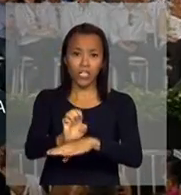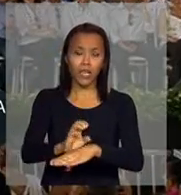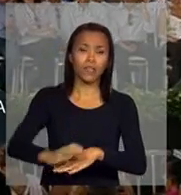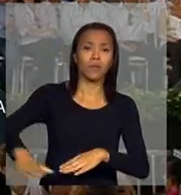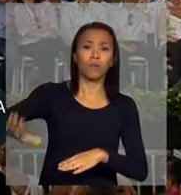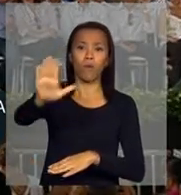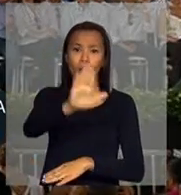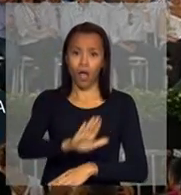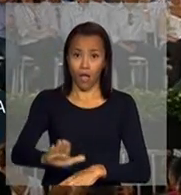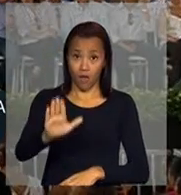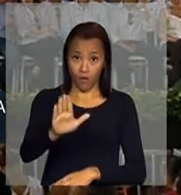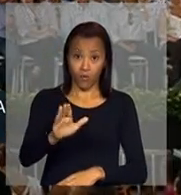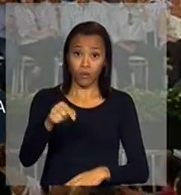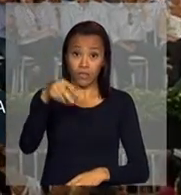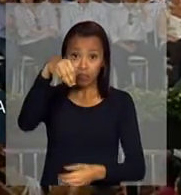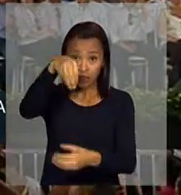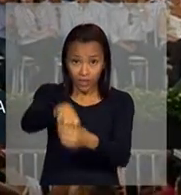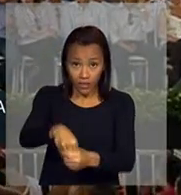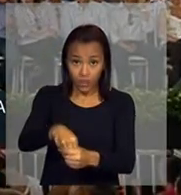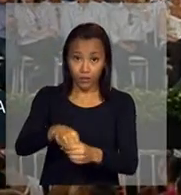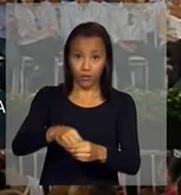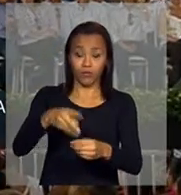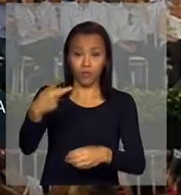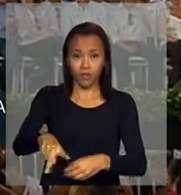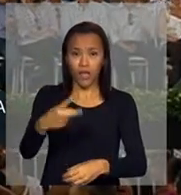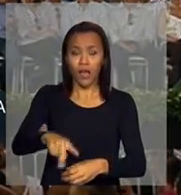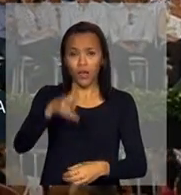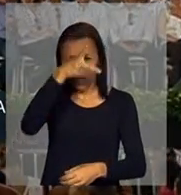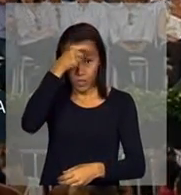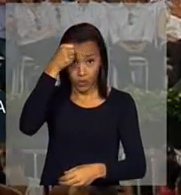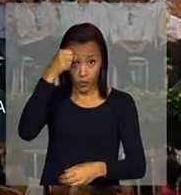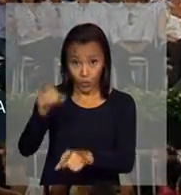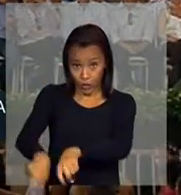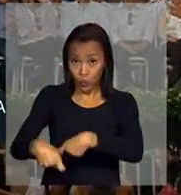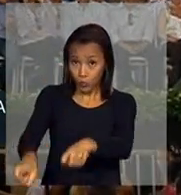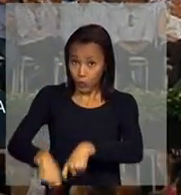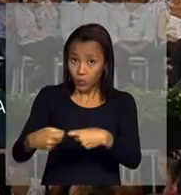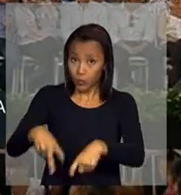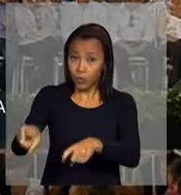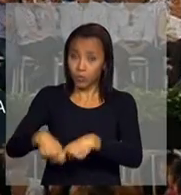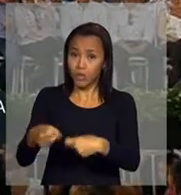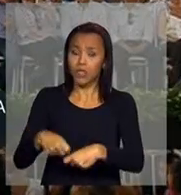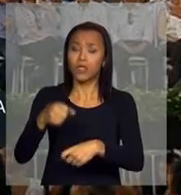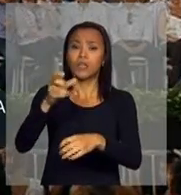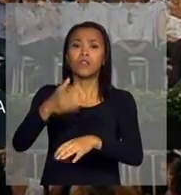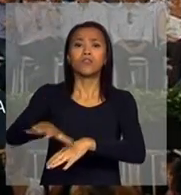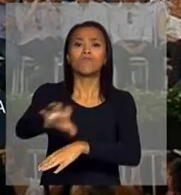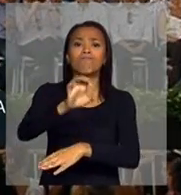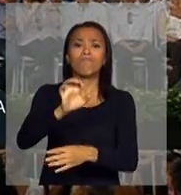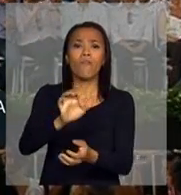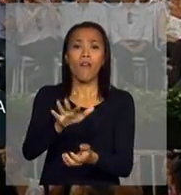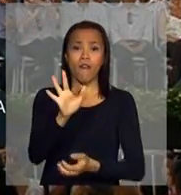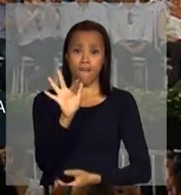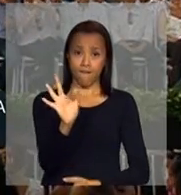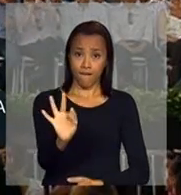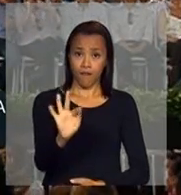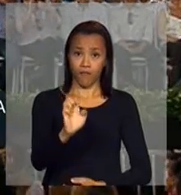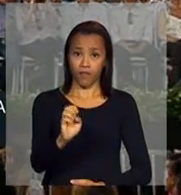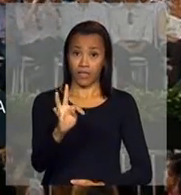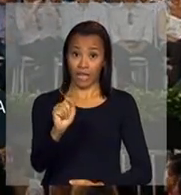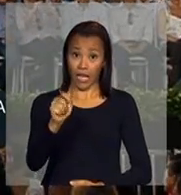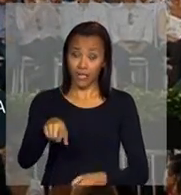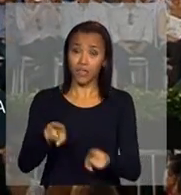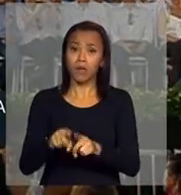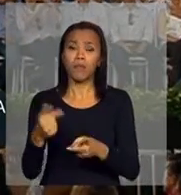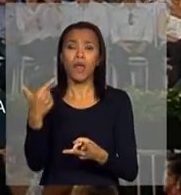Trabalhadores na Agricultura de Pernambuco, FETAP. A senhora Neilda Pereira, coordenadora